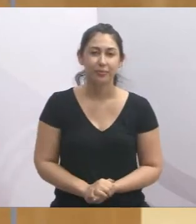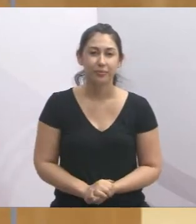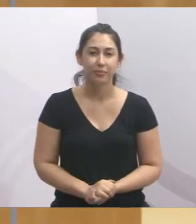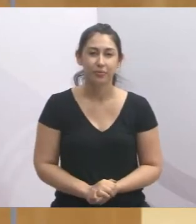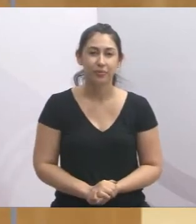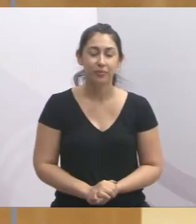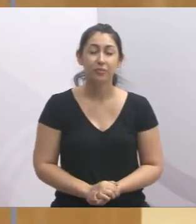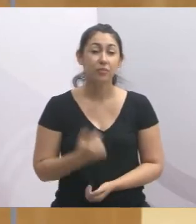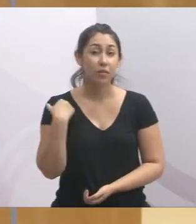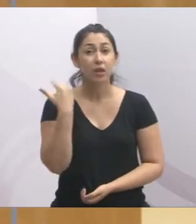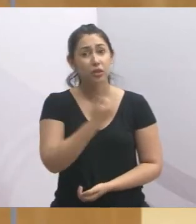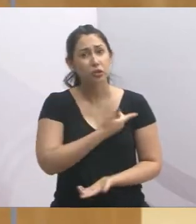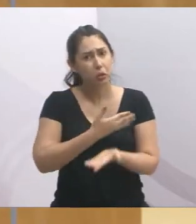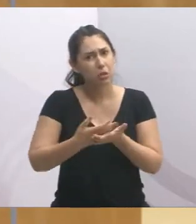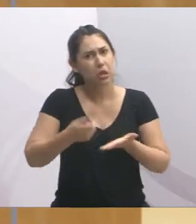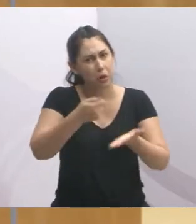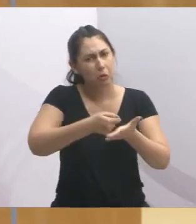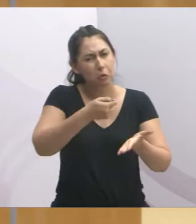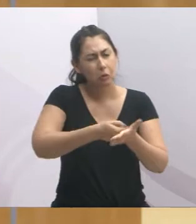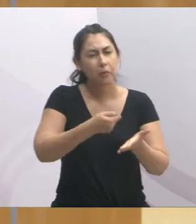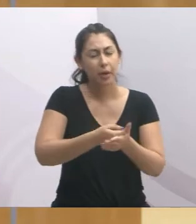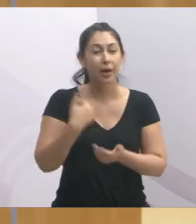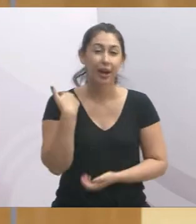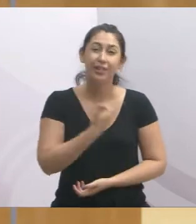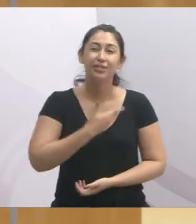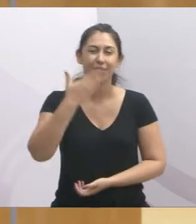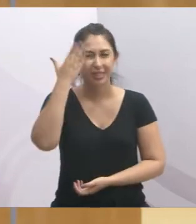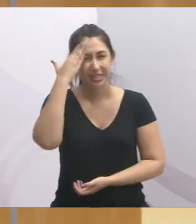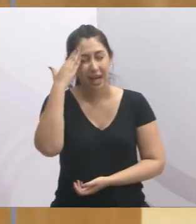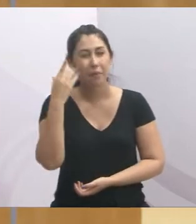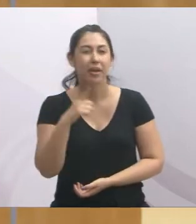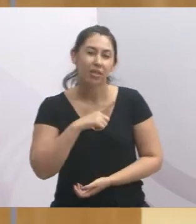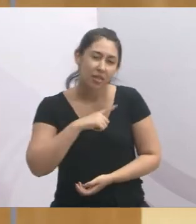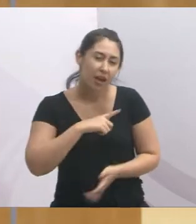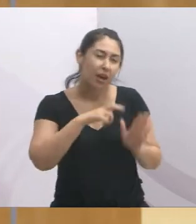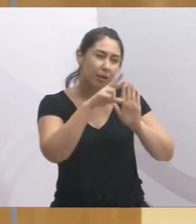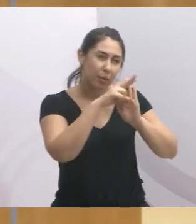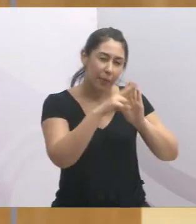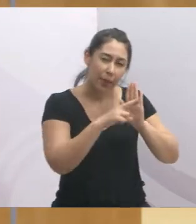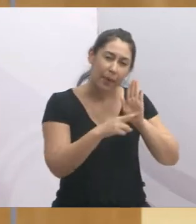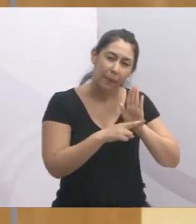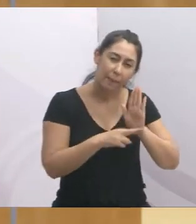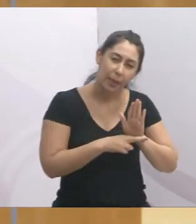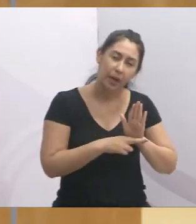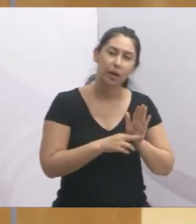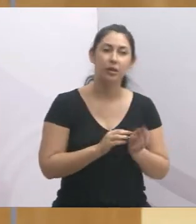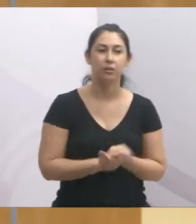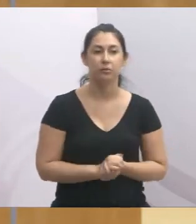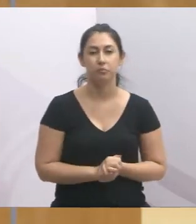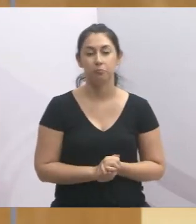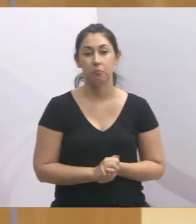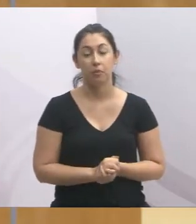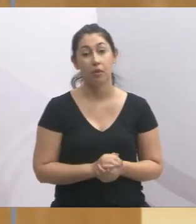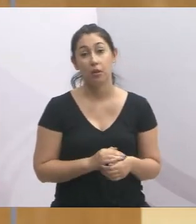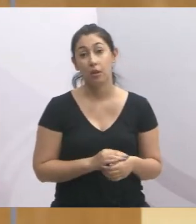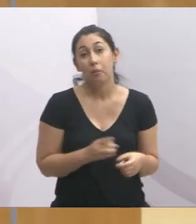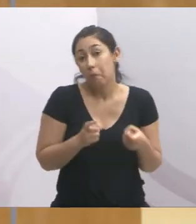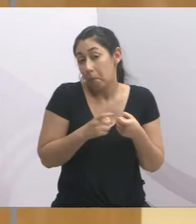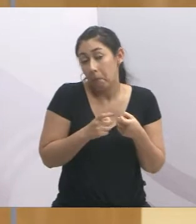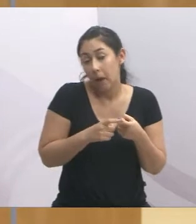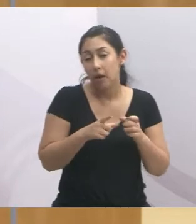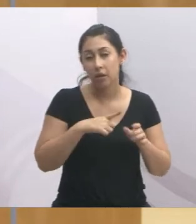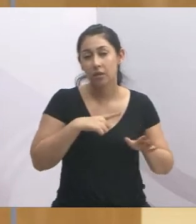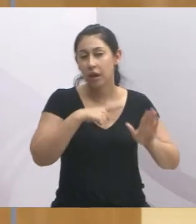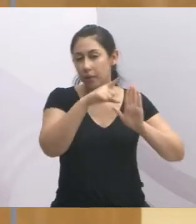a gente começar a cobrar. A gente sabe que existe toda uma burocracia, doutor Rodrigo, na medicina, mas